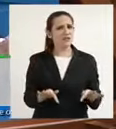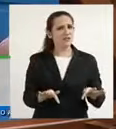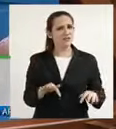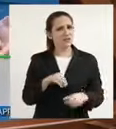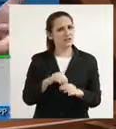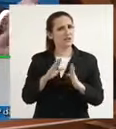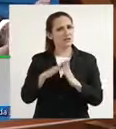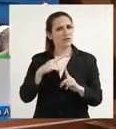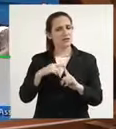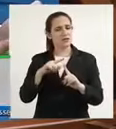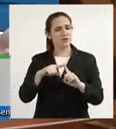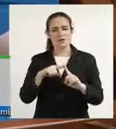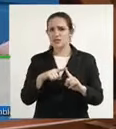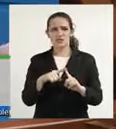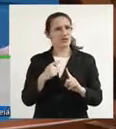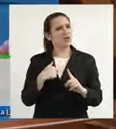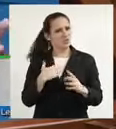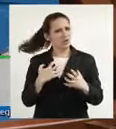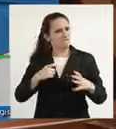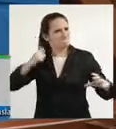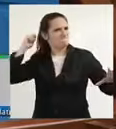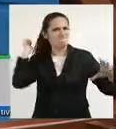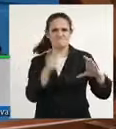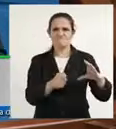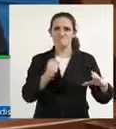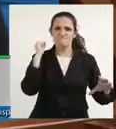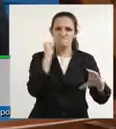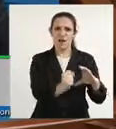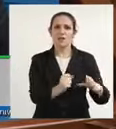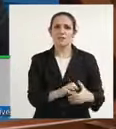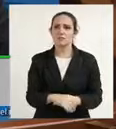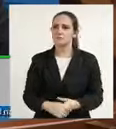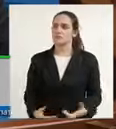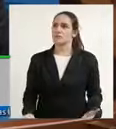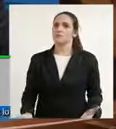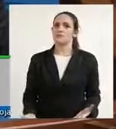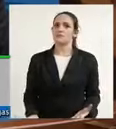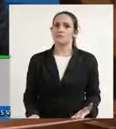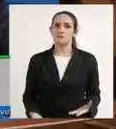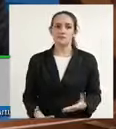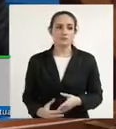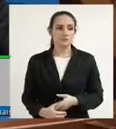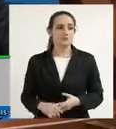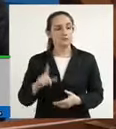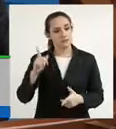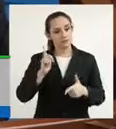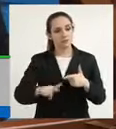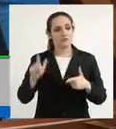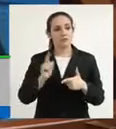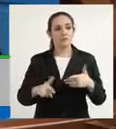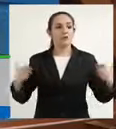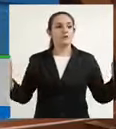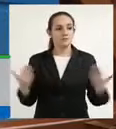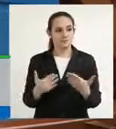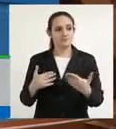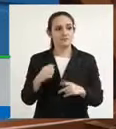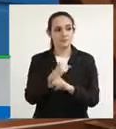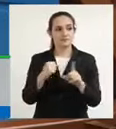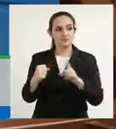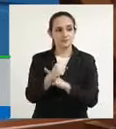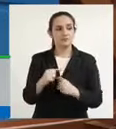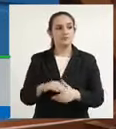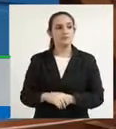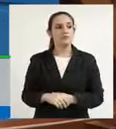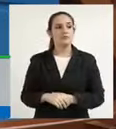extravasa a ira da outra, o ódio da outra. Então, é o problema que está cometendo hoje a nossa sociedade.